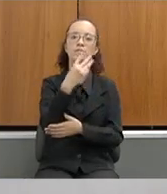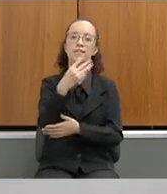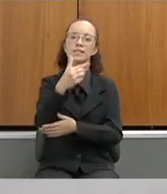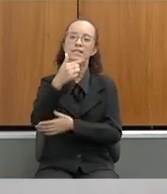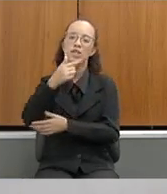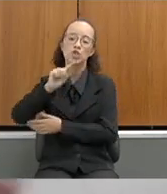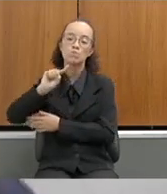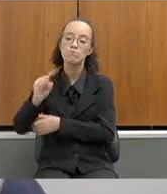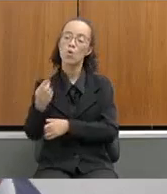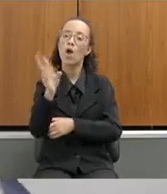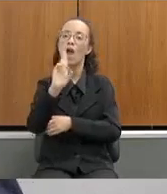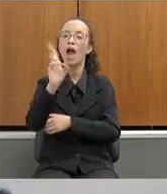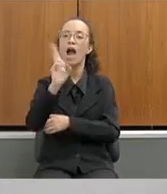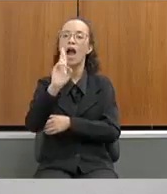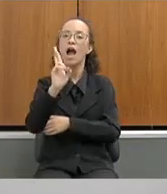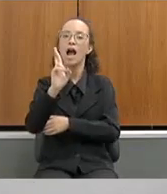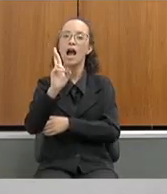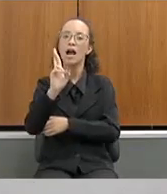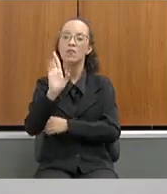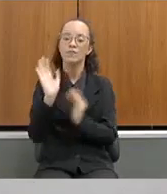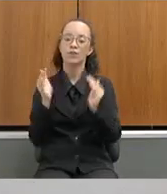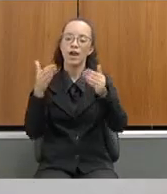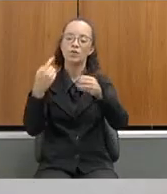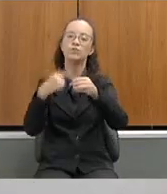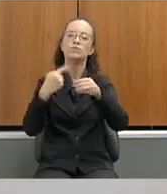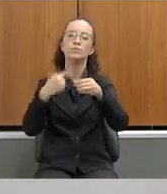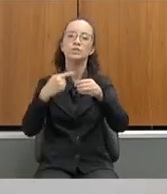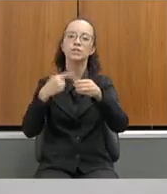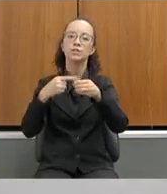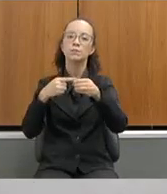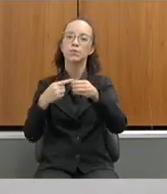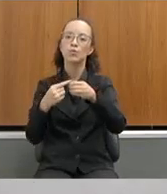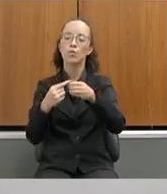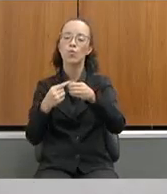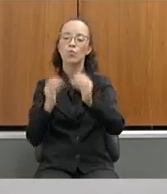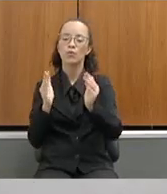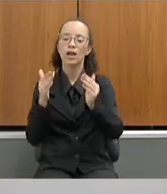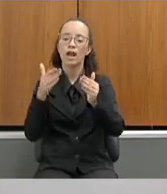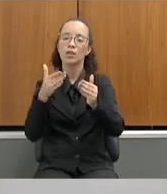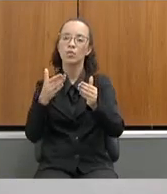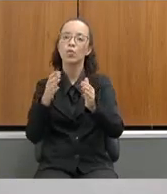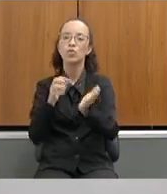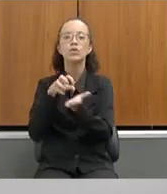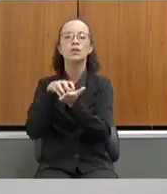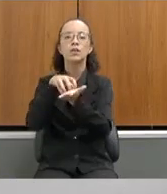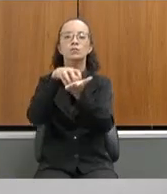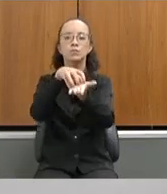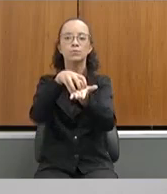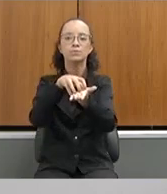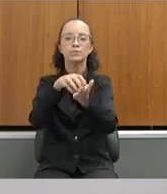para o município no transporte escolar. Secretário,